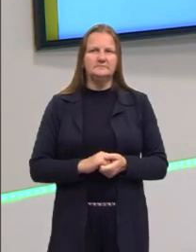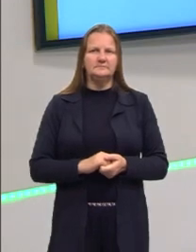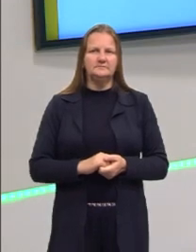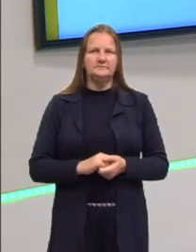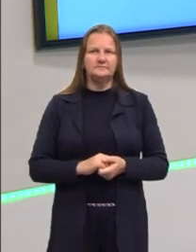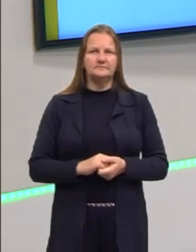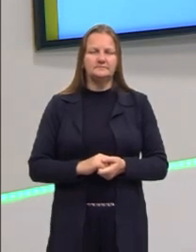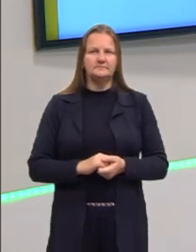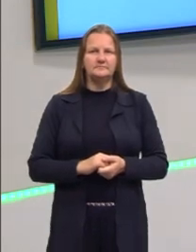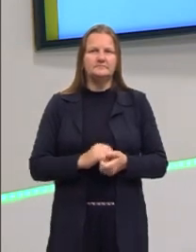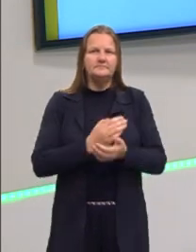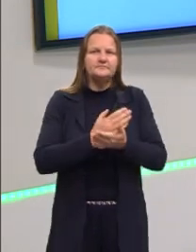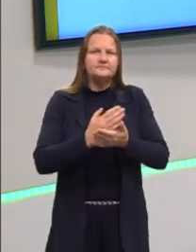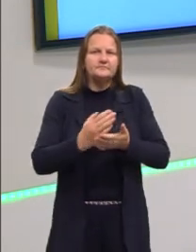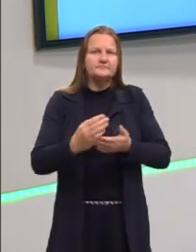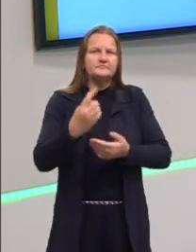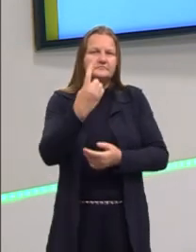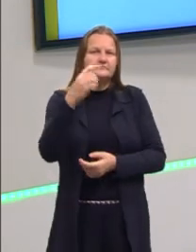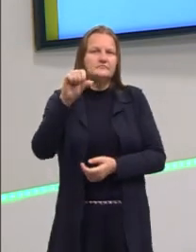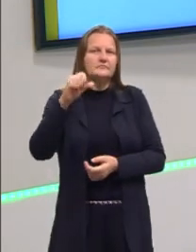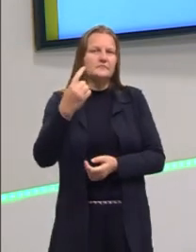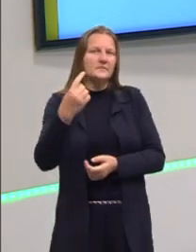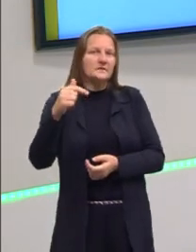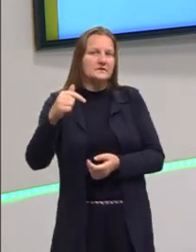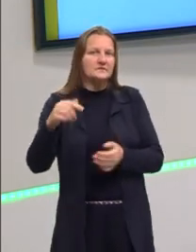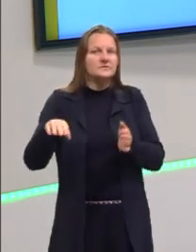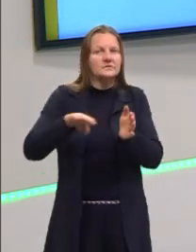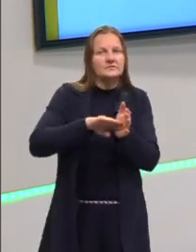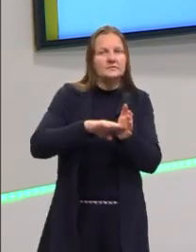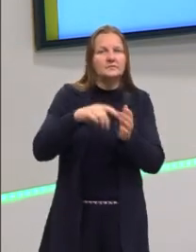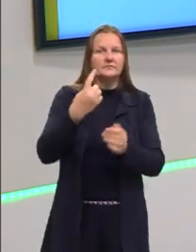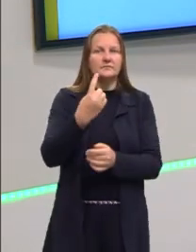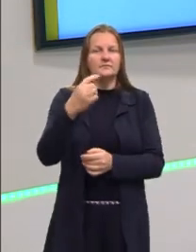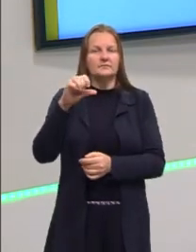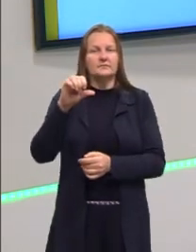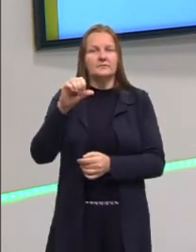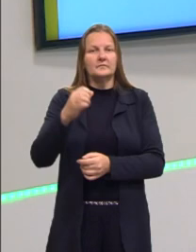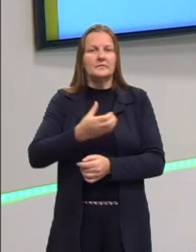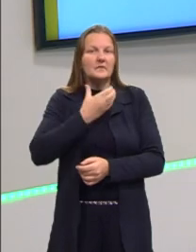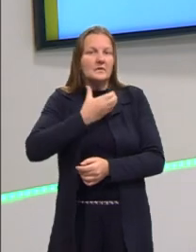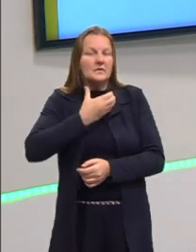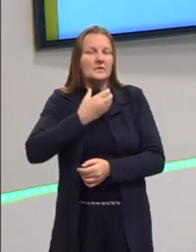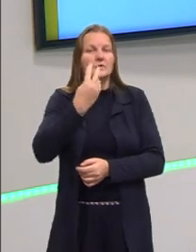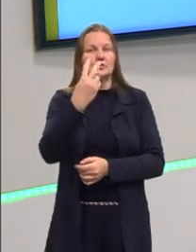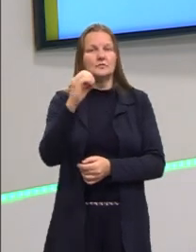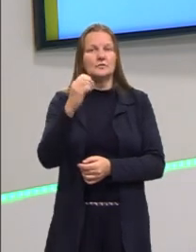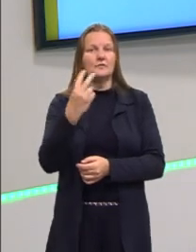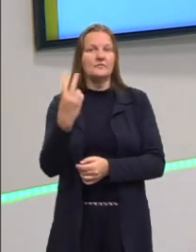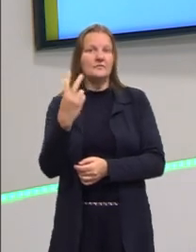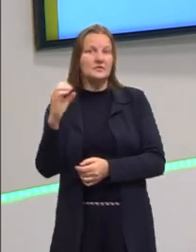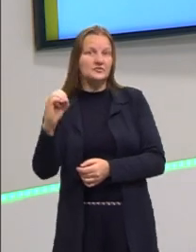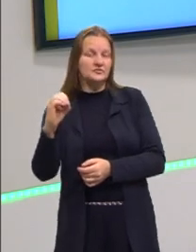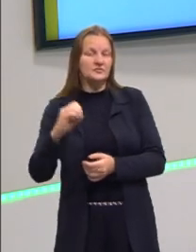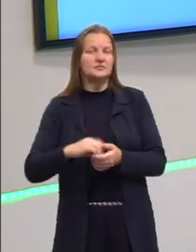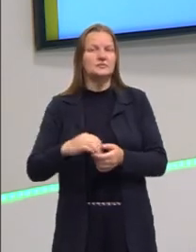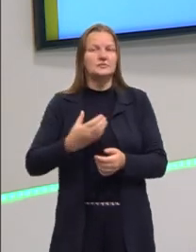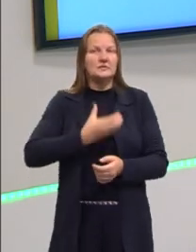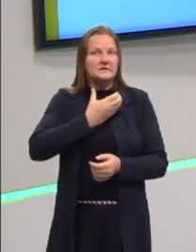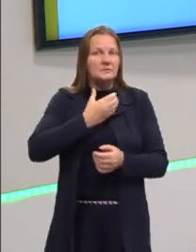Começou lá em 2017, né? E se finalizou agora, em 31 de dezembro de 2020. Isso pode ser